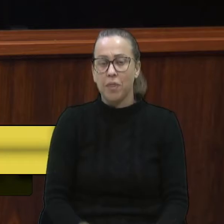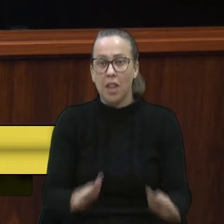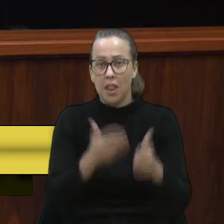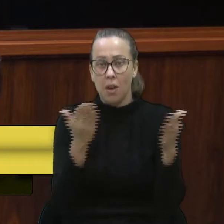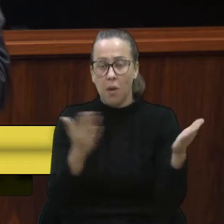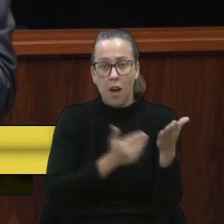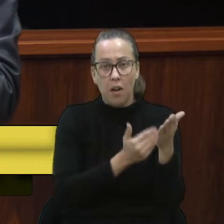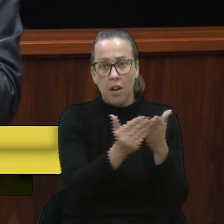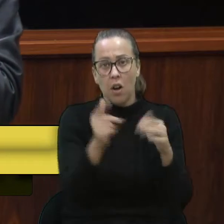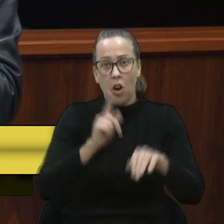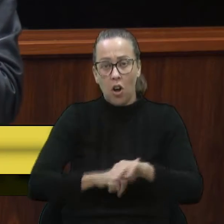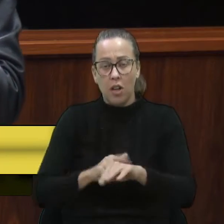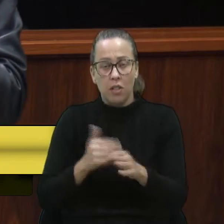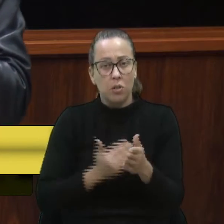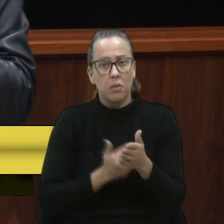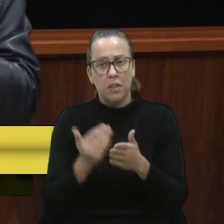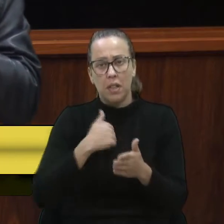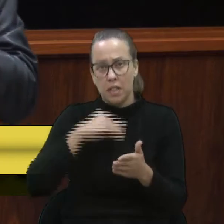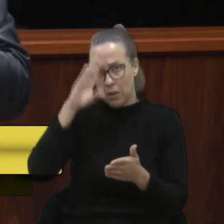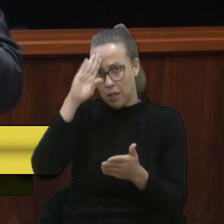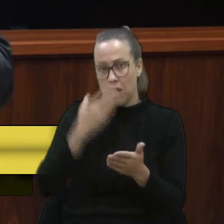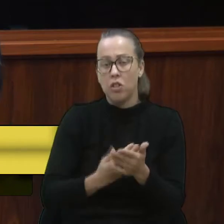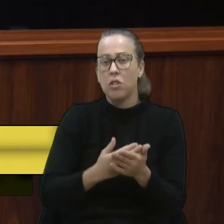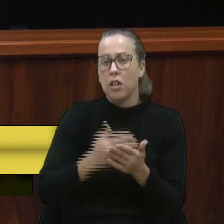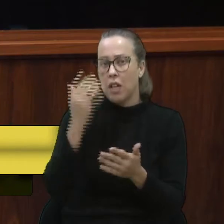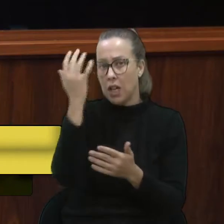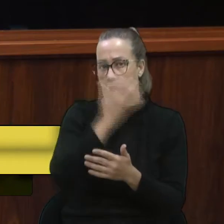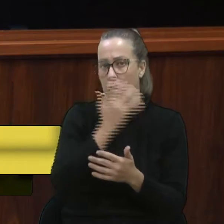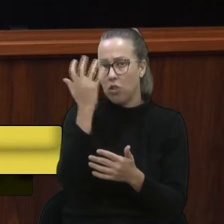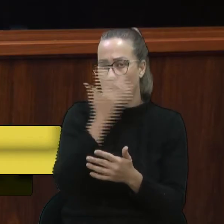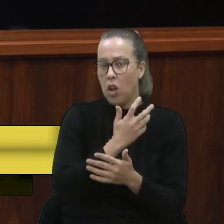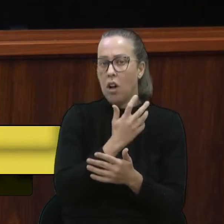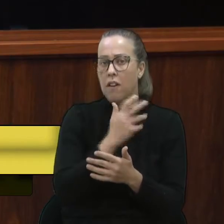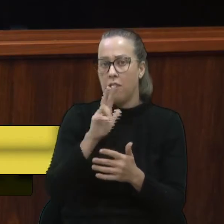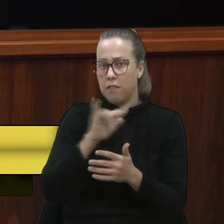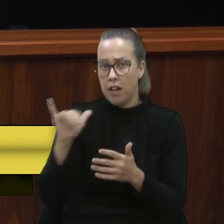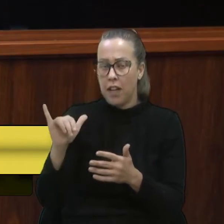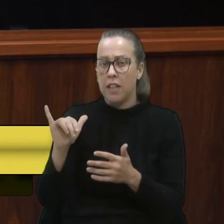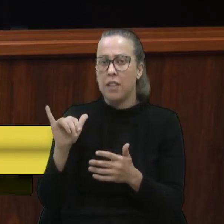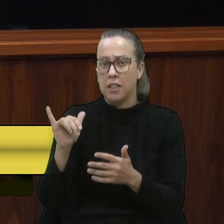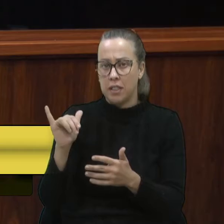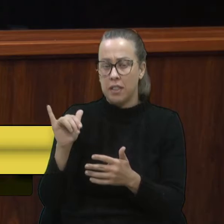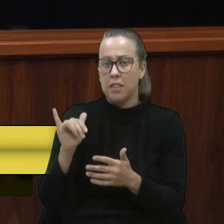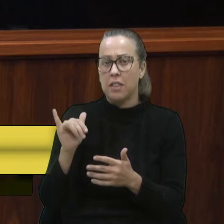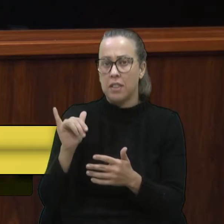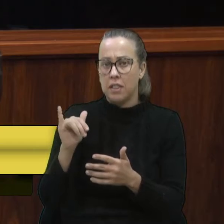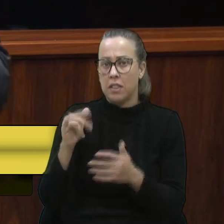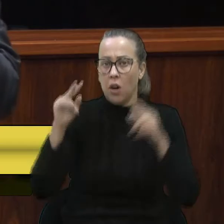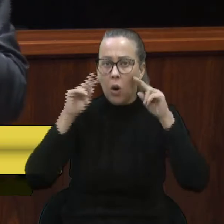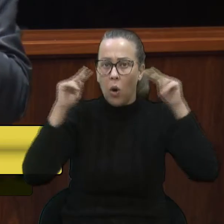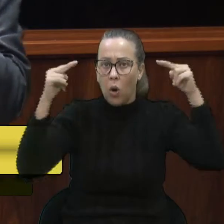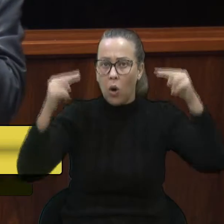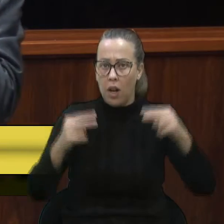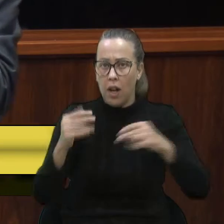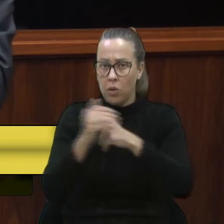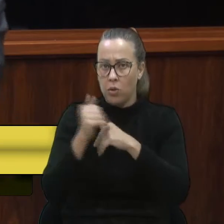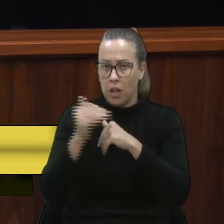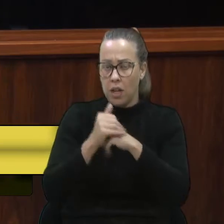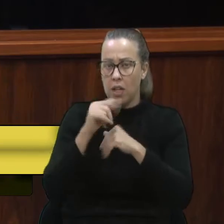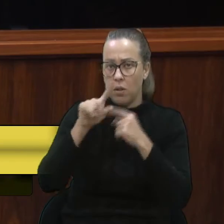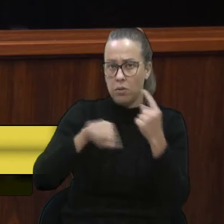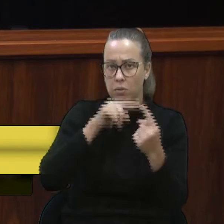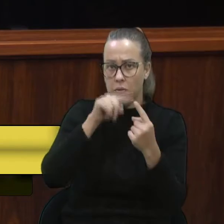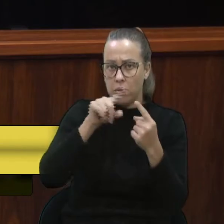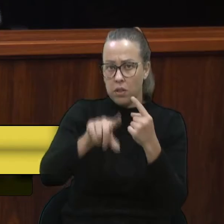começar. E eu tenho certeza que o prefeito Agiló vai olhar com carinho nossa indicação.